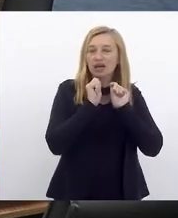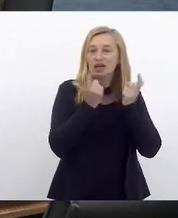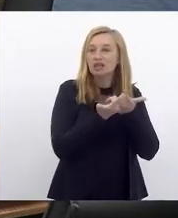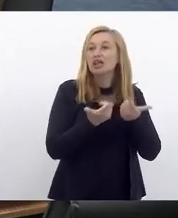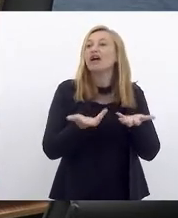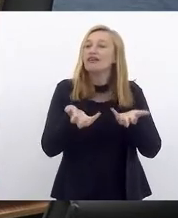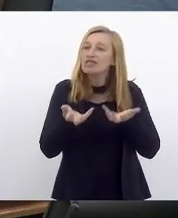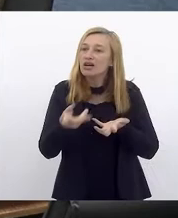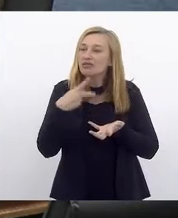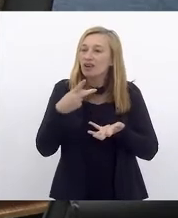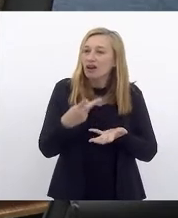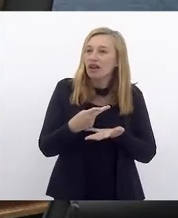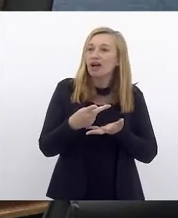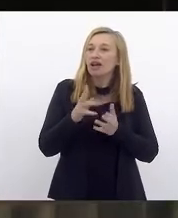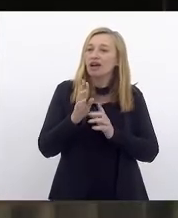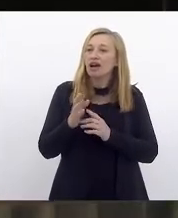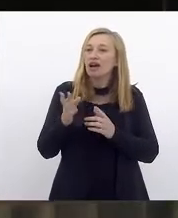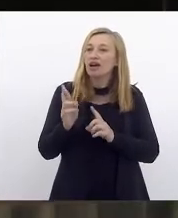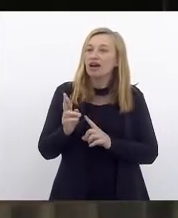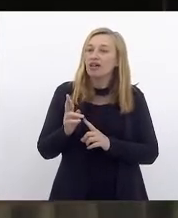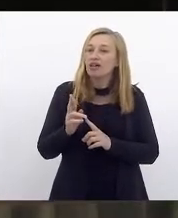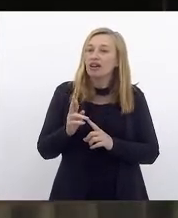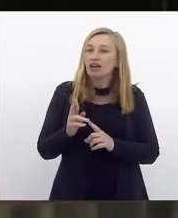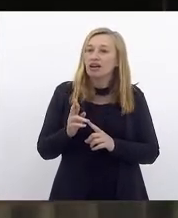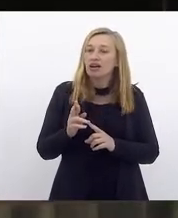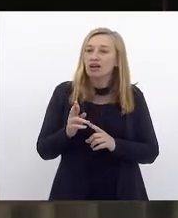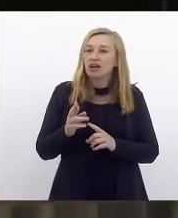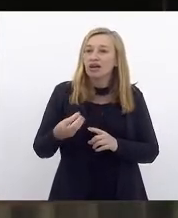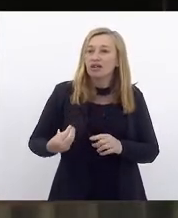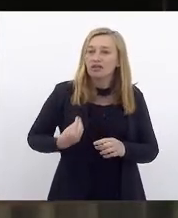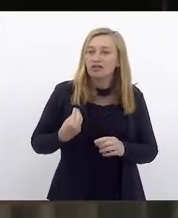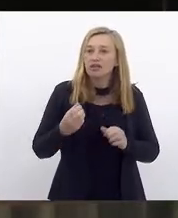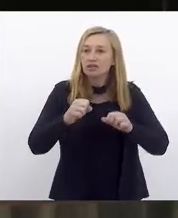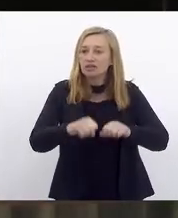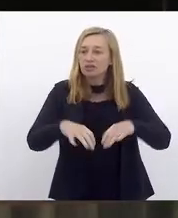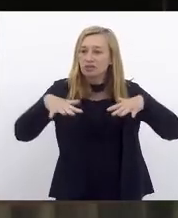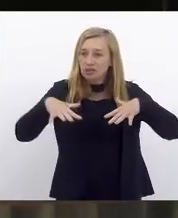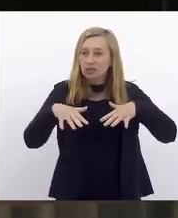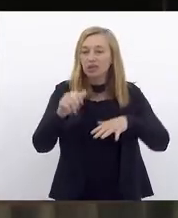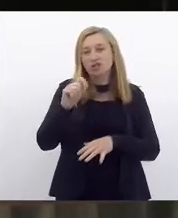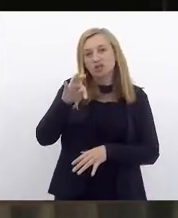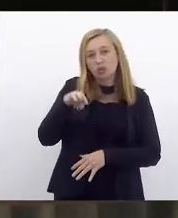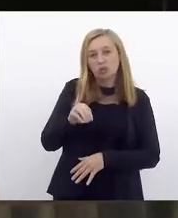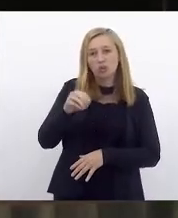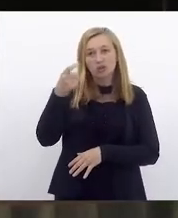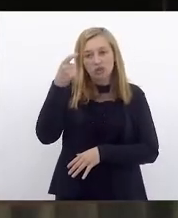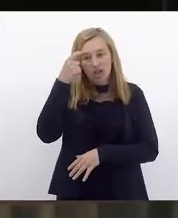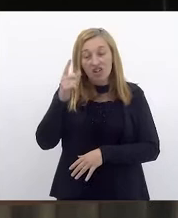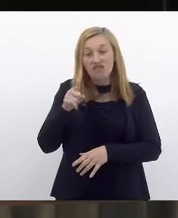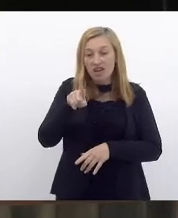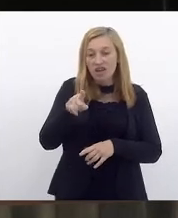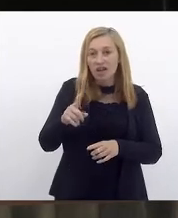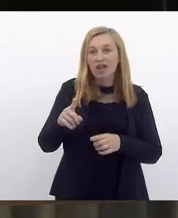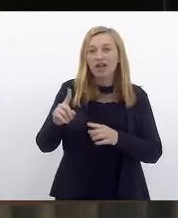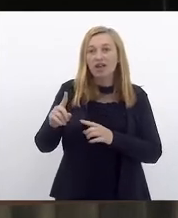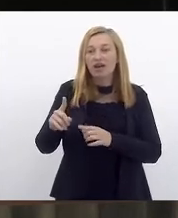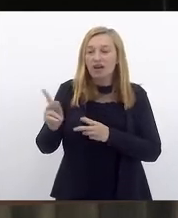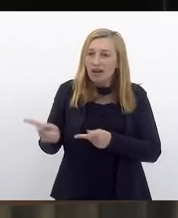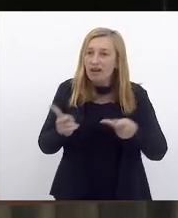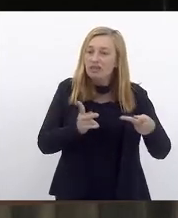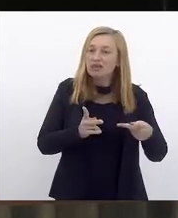à presença no plenário do nosso companheiro Antônio Consciência. Veio aqui representando